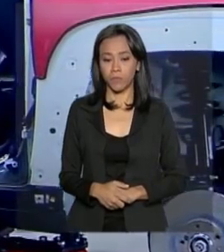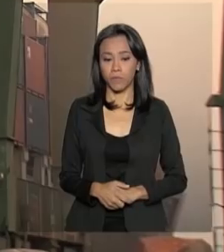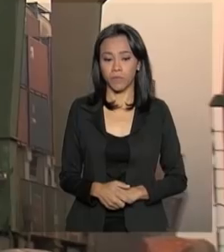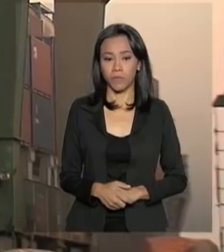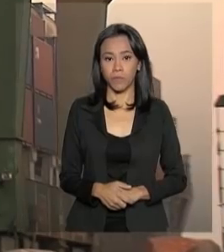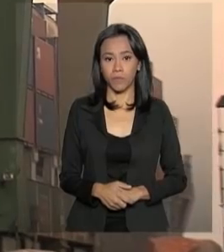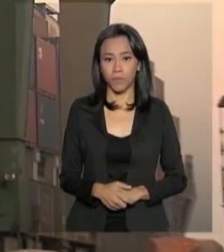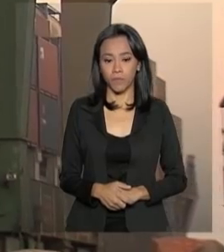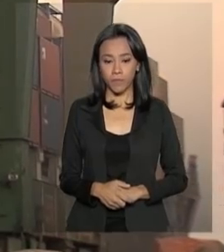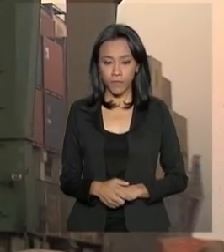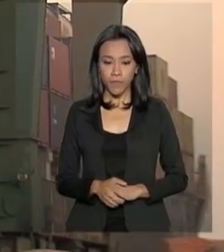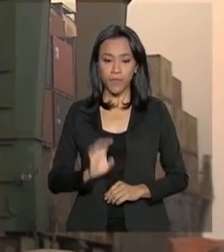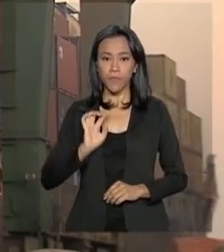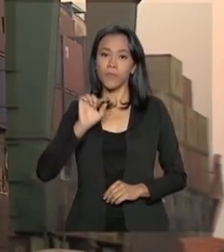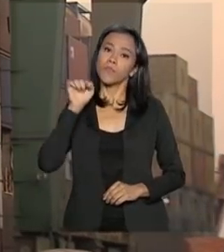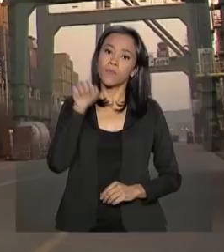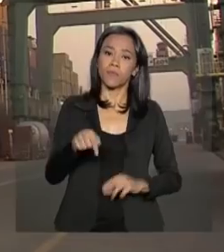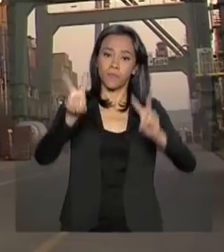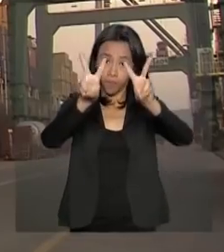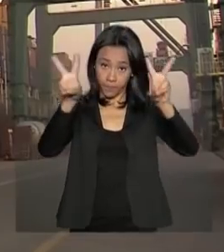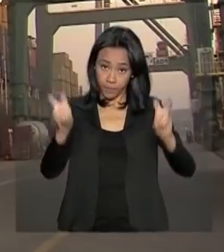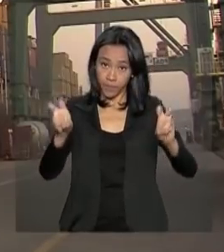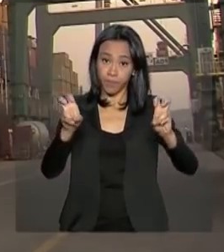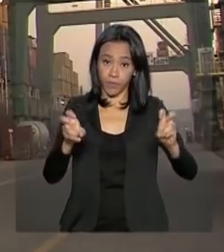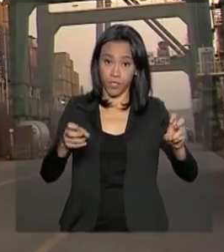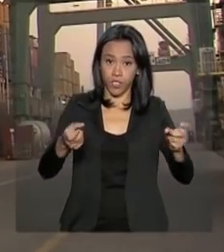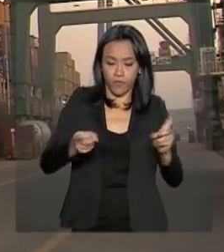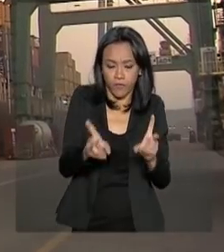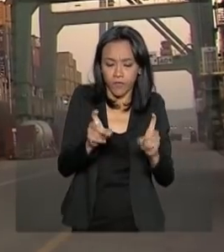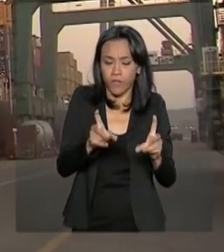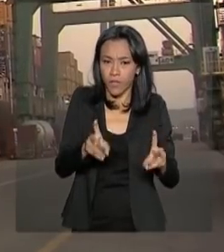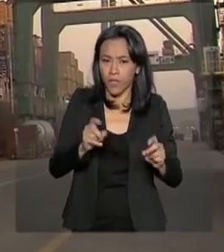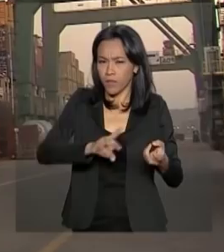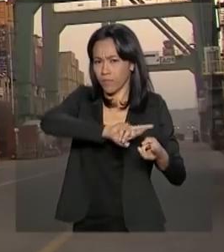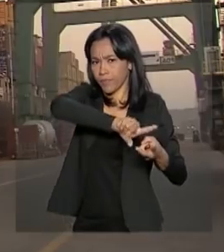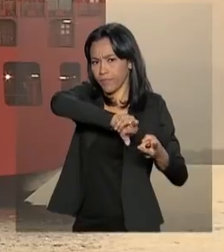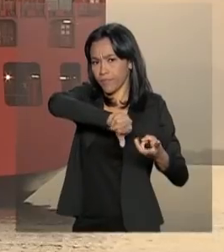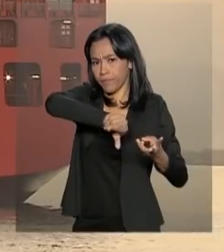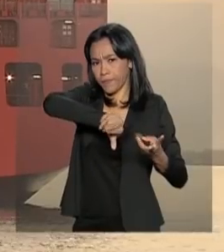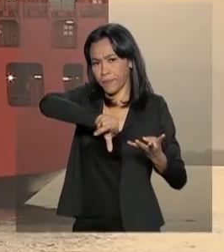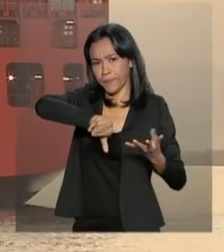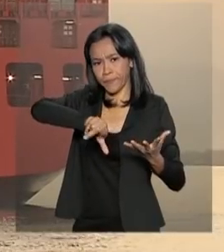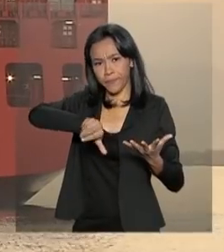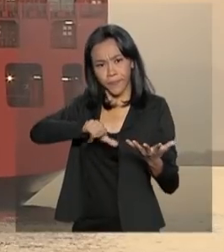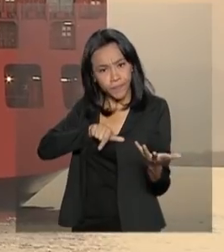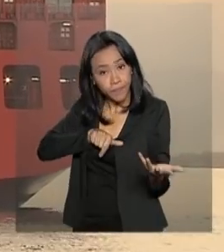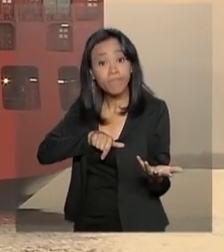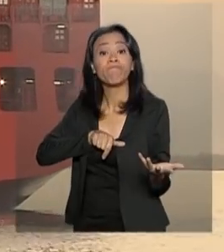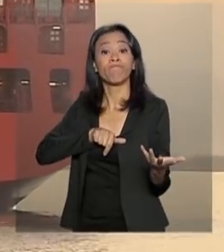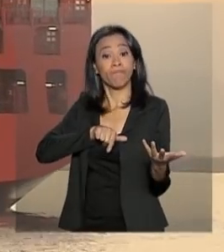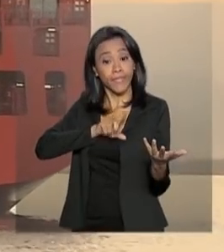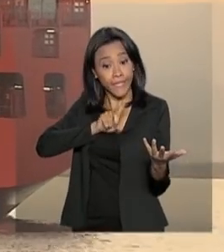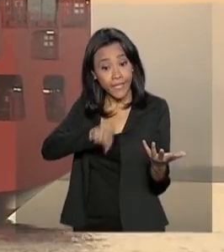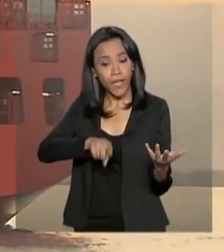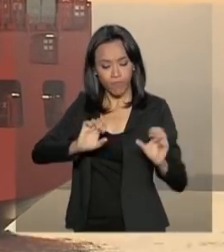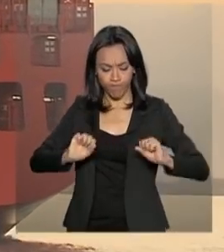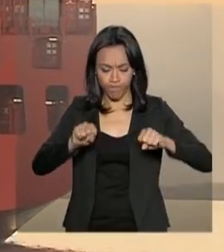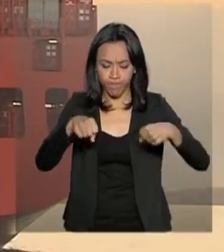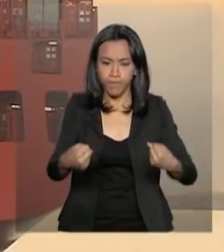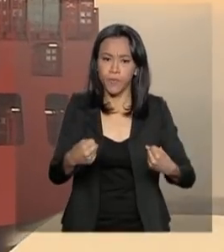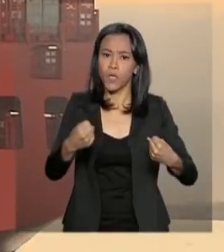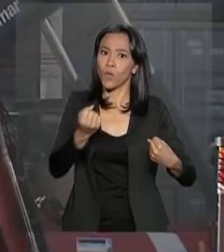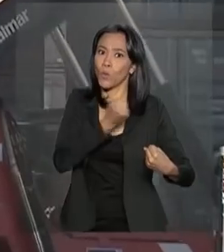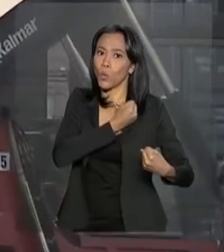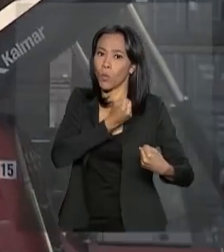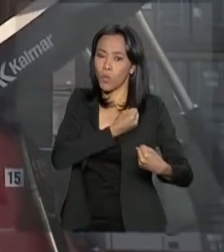E nessa pauta comercial, as trocas são diversificadas. Diversidade que é impulsionada por